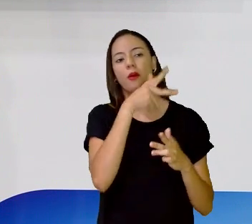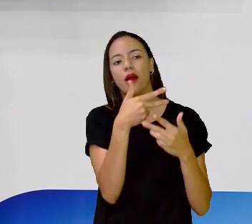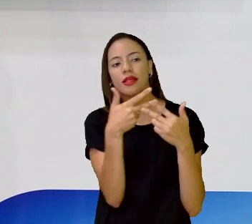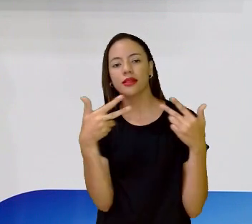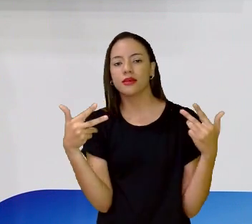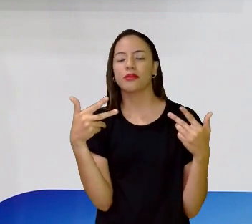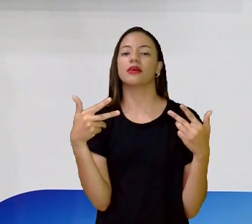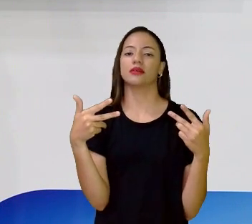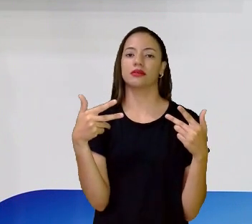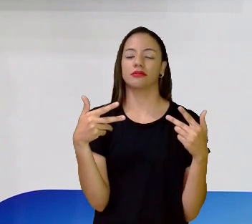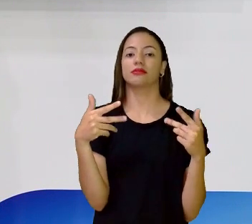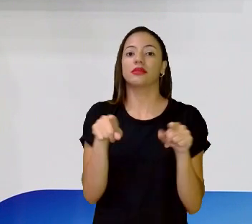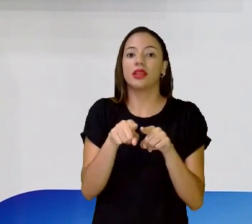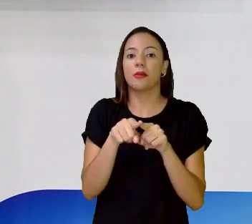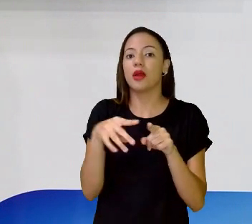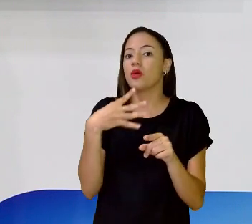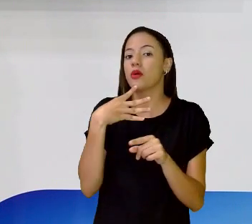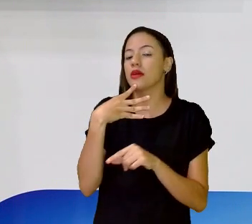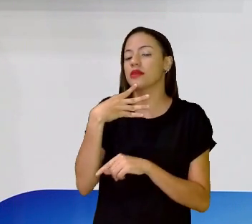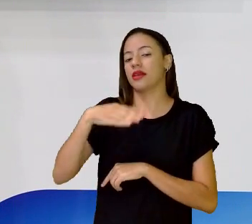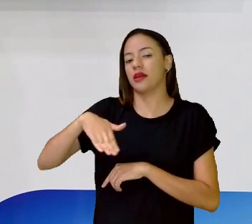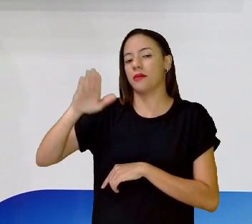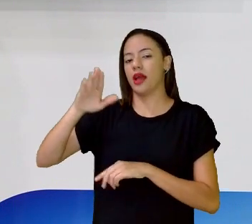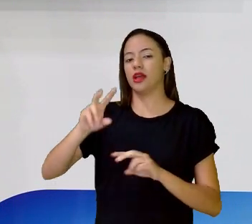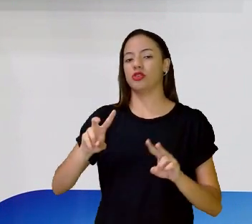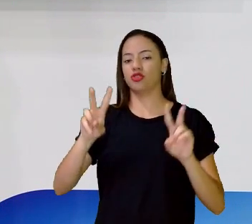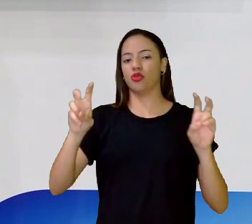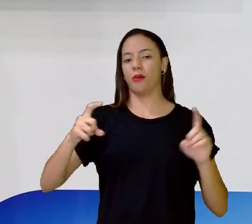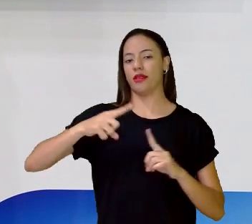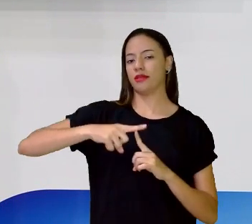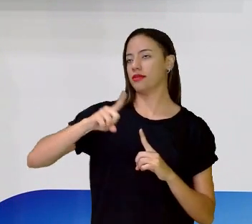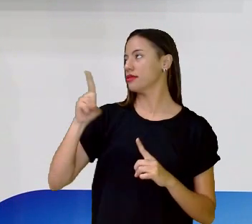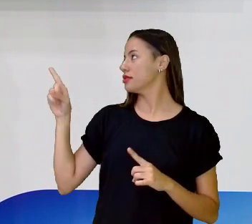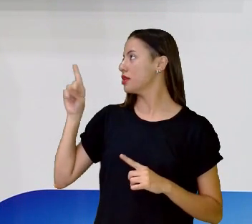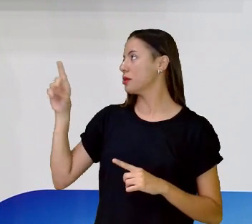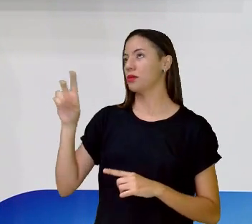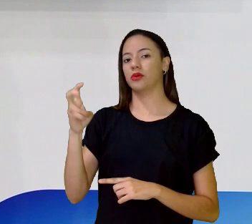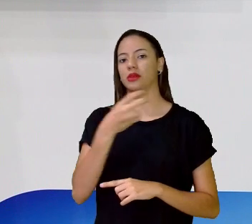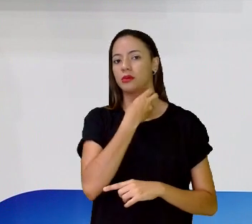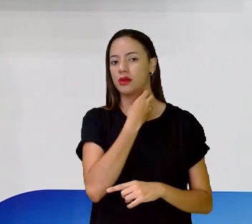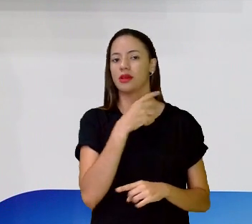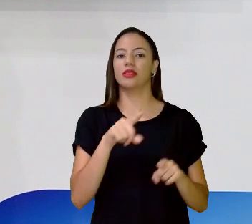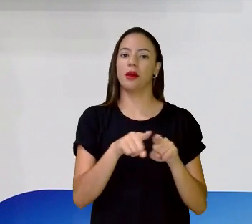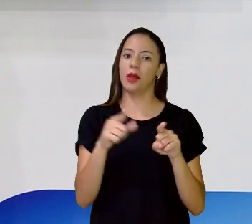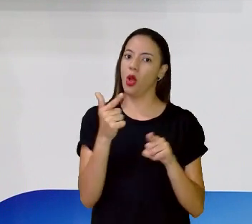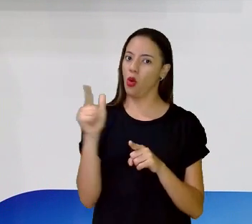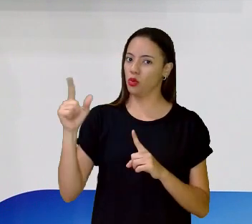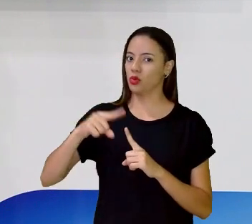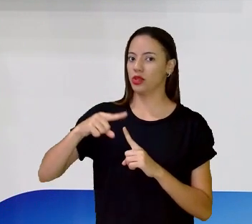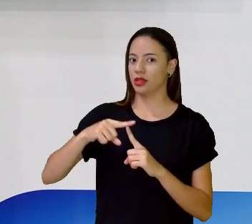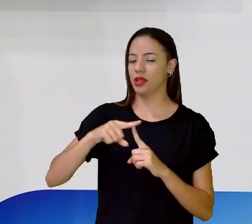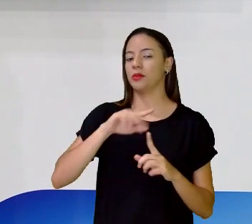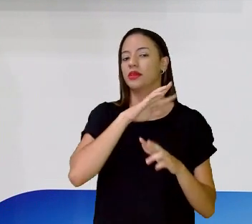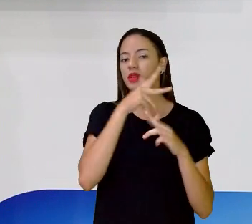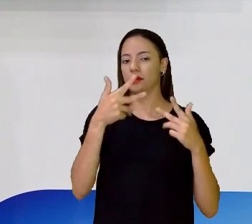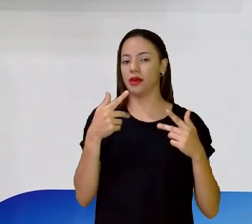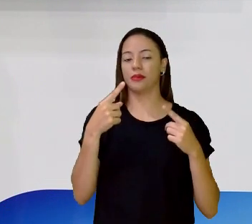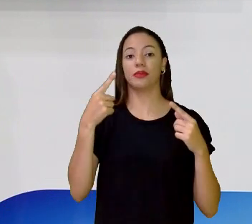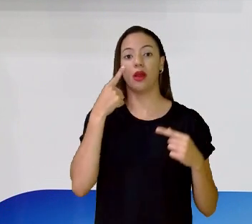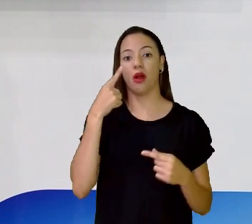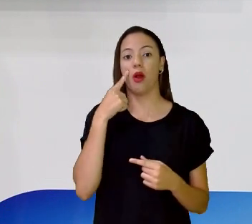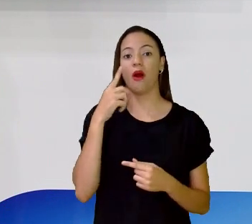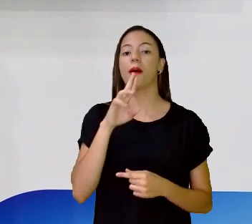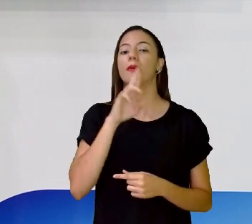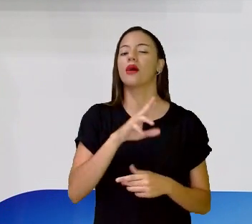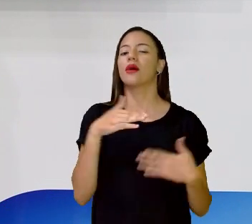A gente vai até conhecer um pouquinho sobre esse tipo de animal e alguns outros animais daqui a pouquinho. Mas antes, a resposta, né? Quem